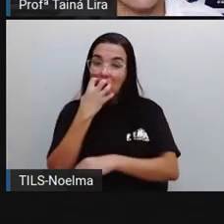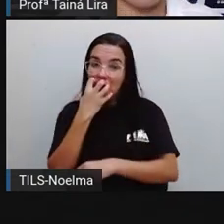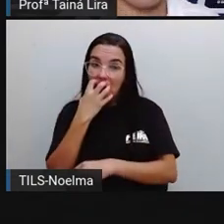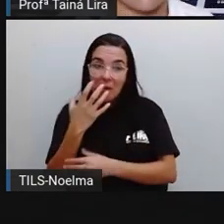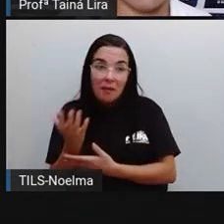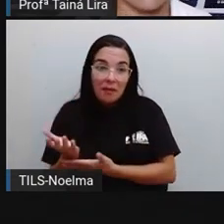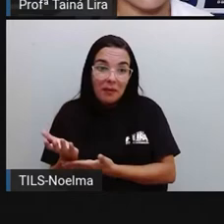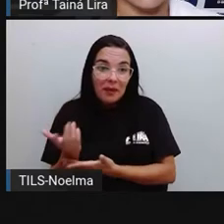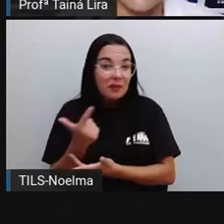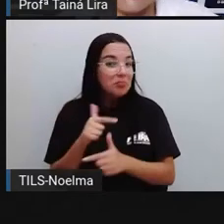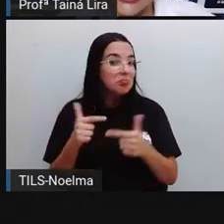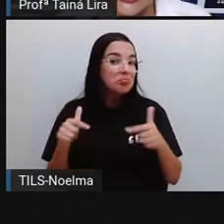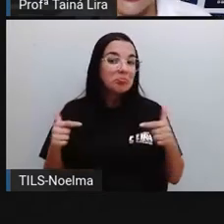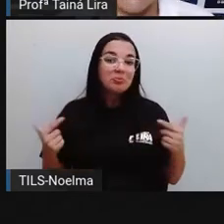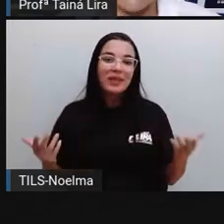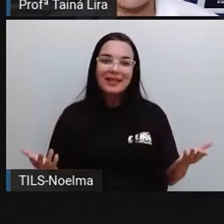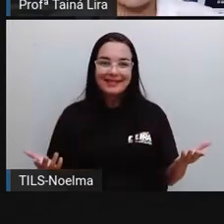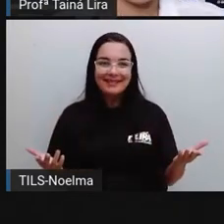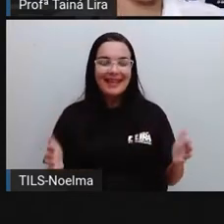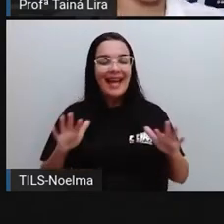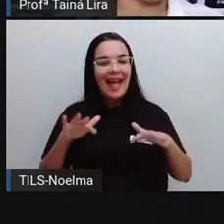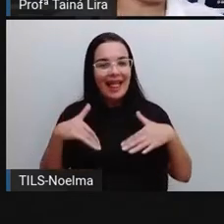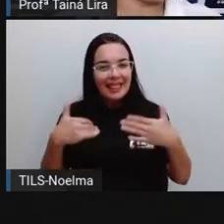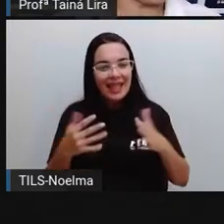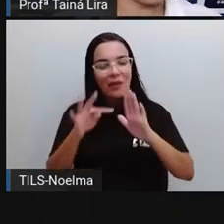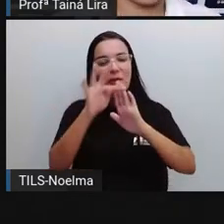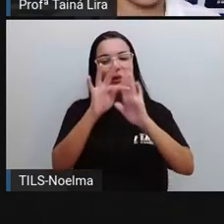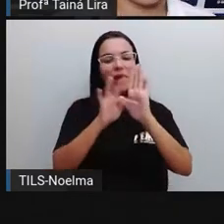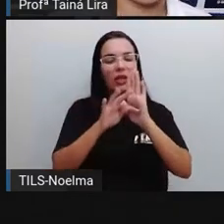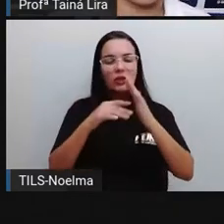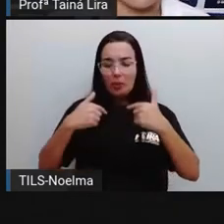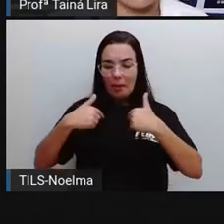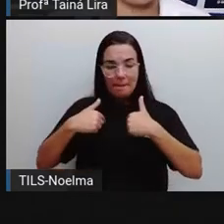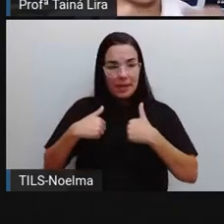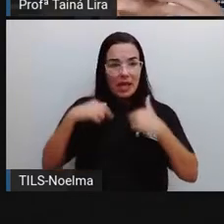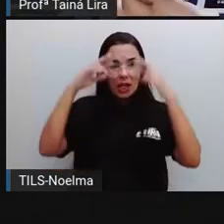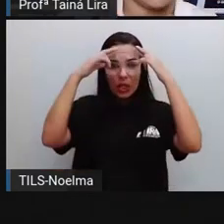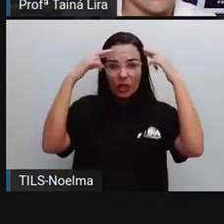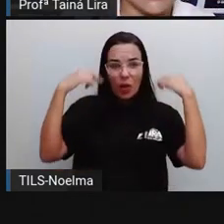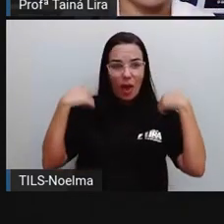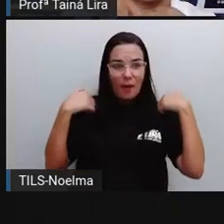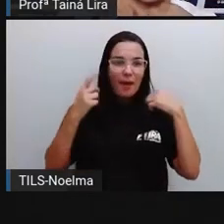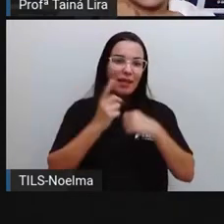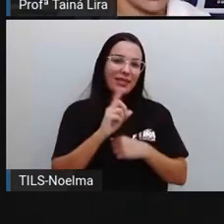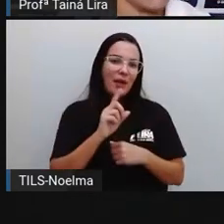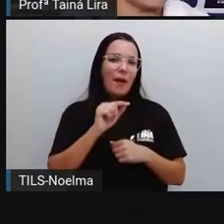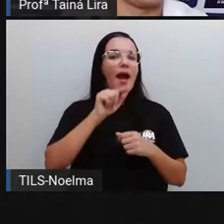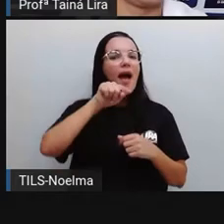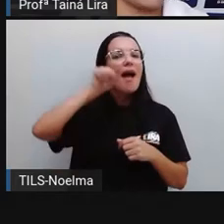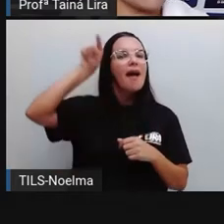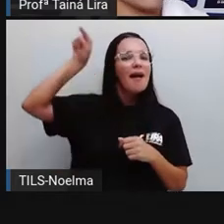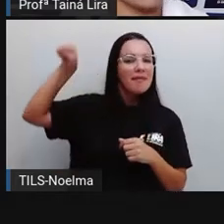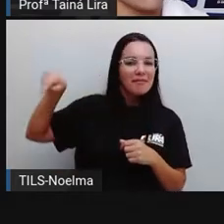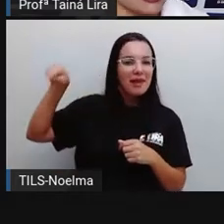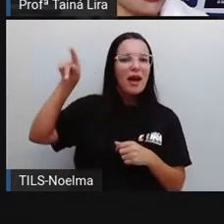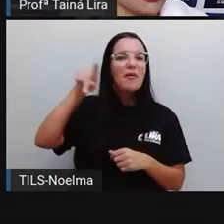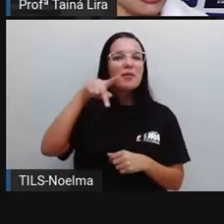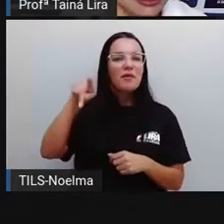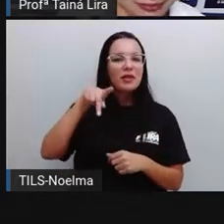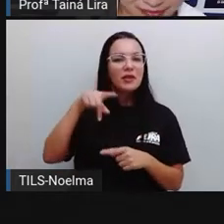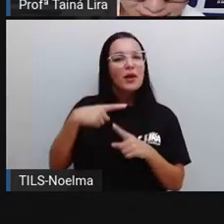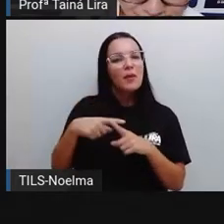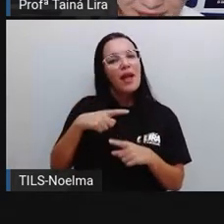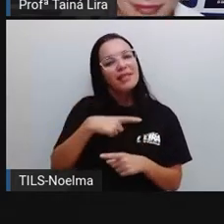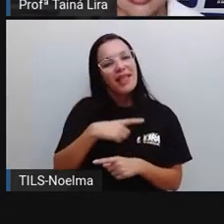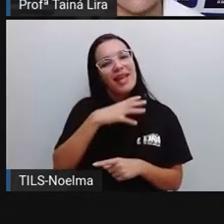Não vai, porque ela não tem. Então, esse texto não é para ela. Esse texto é para mim, porque eu tenho um animalzinho, tá bom?